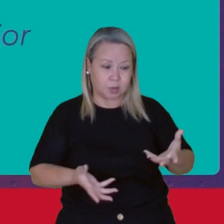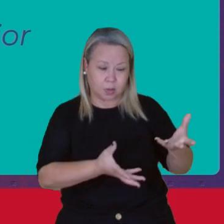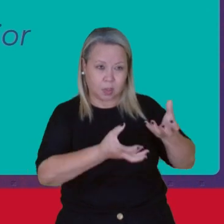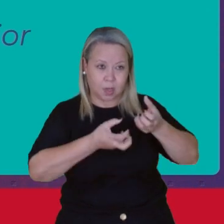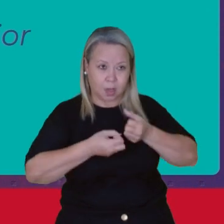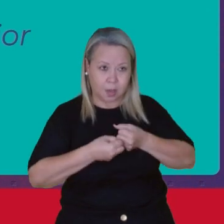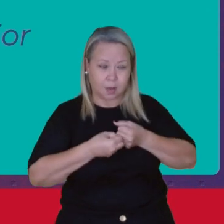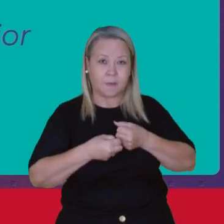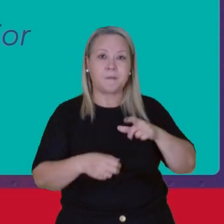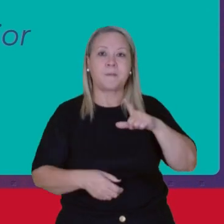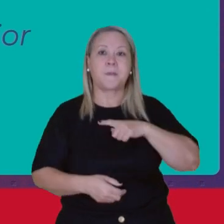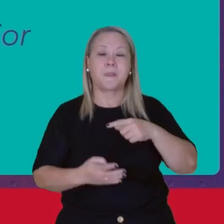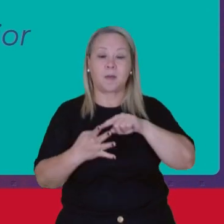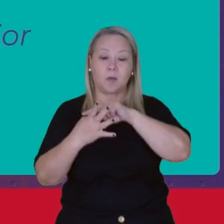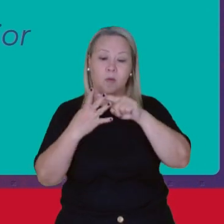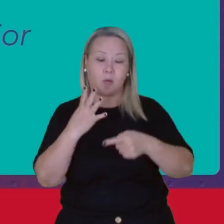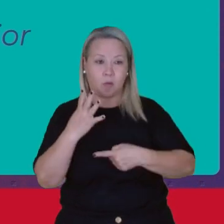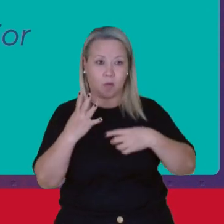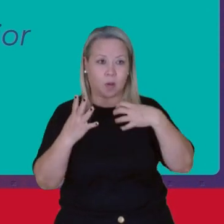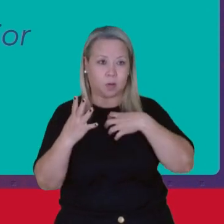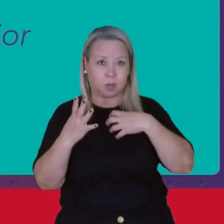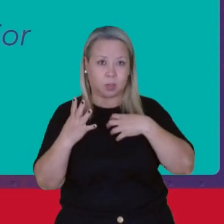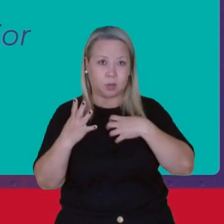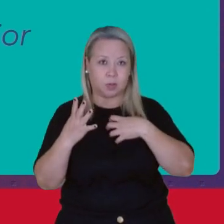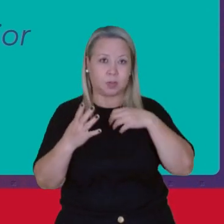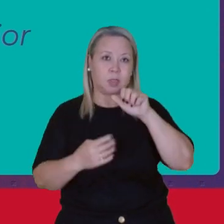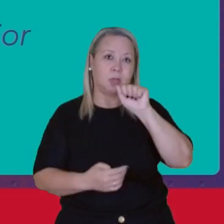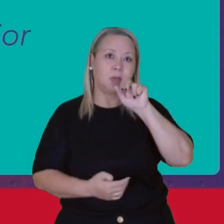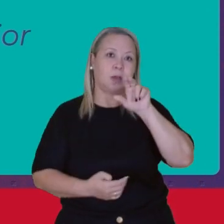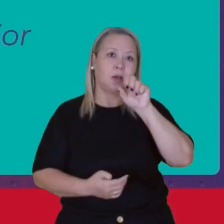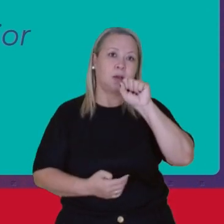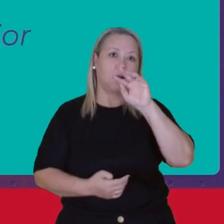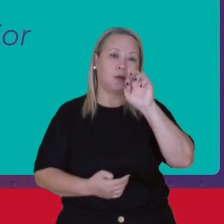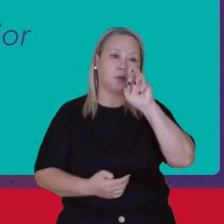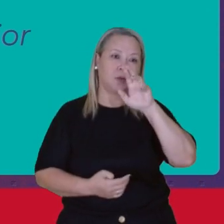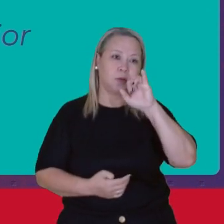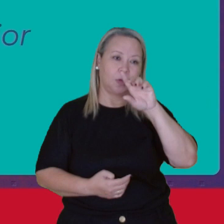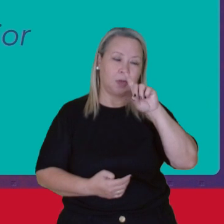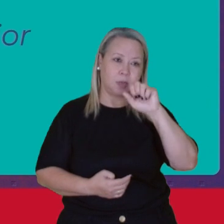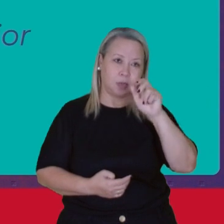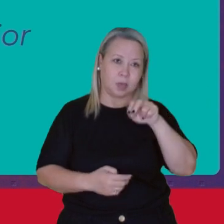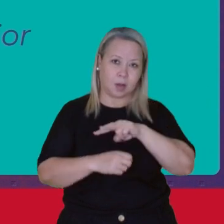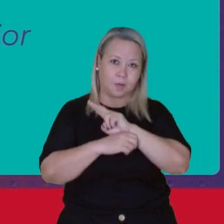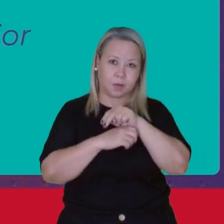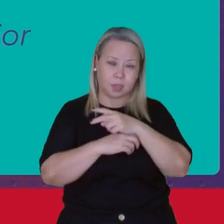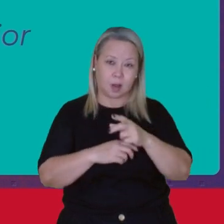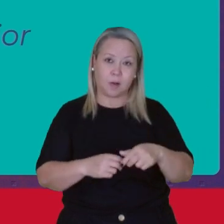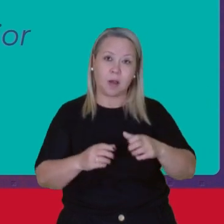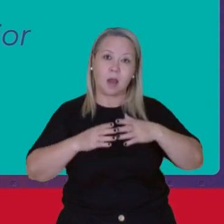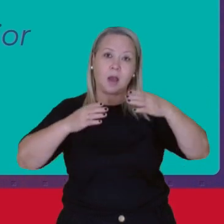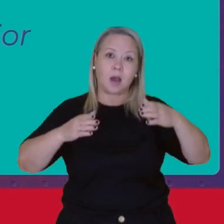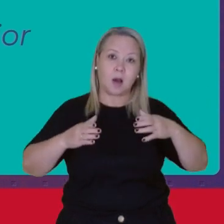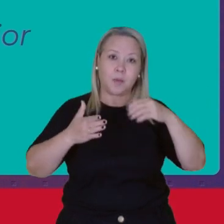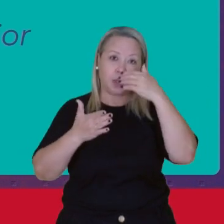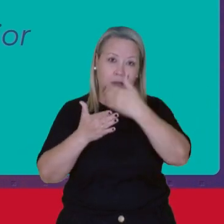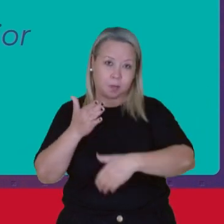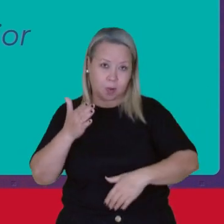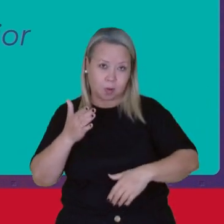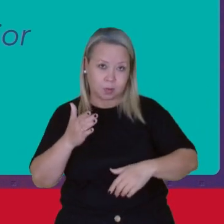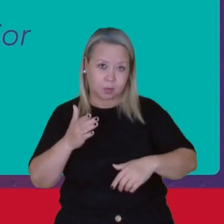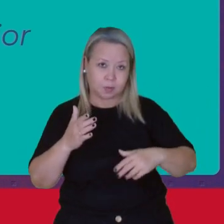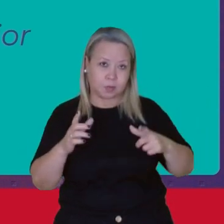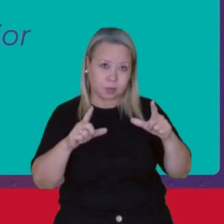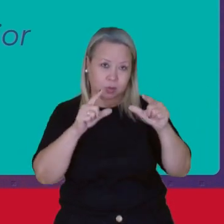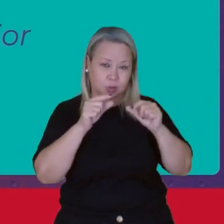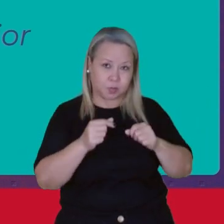Existem quatro maneiras De austeridade fiscal Aumentar impostos E diminuir Os gastos Aumentar impostos E manter